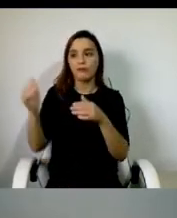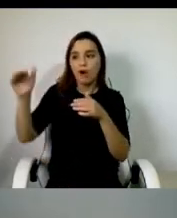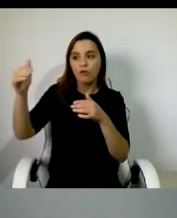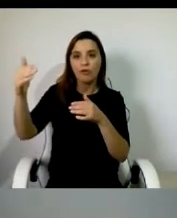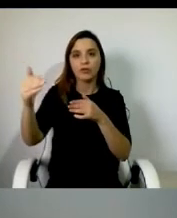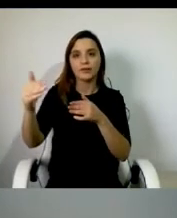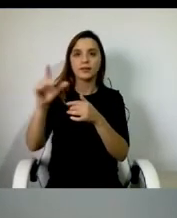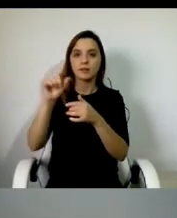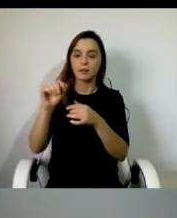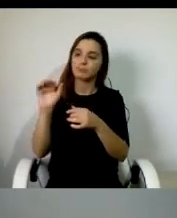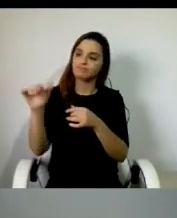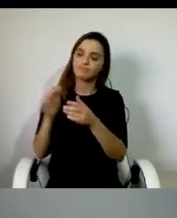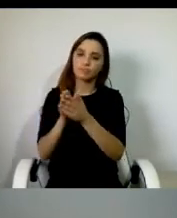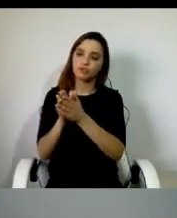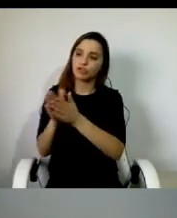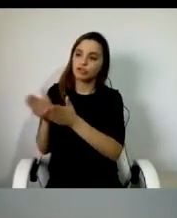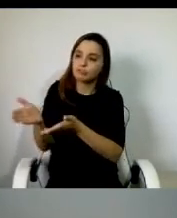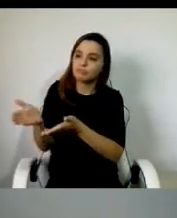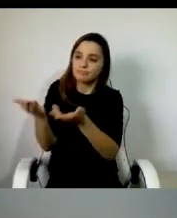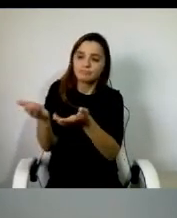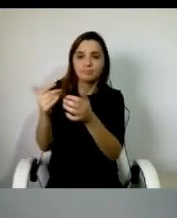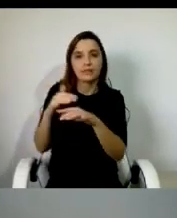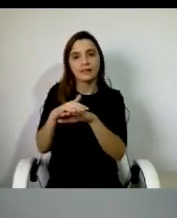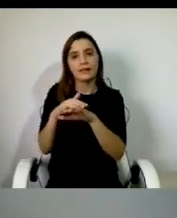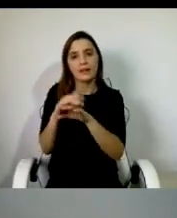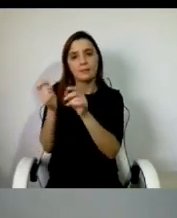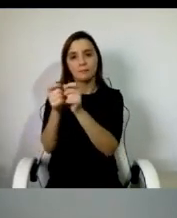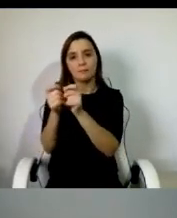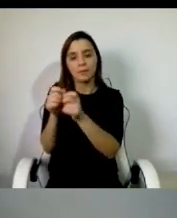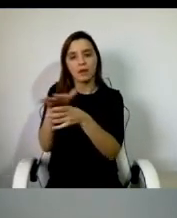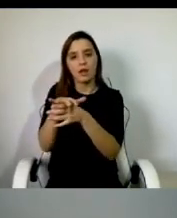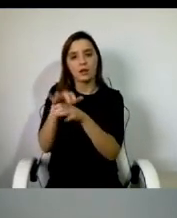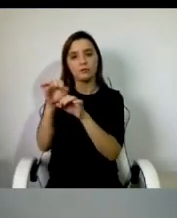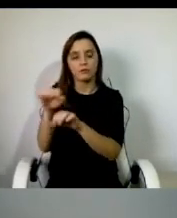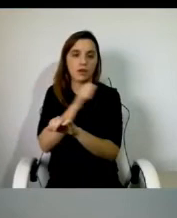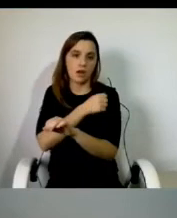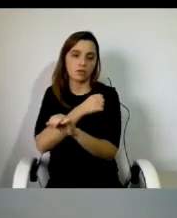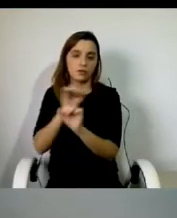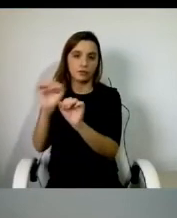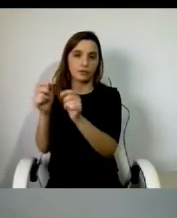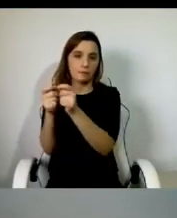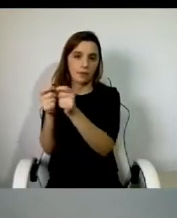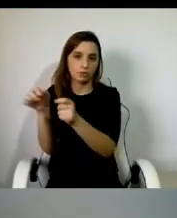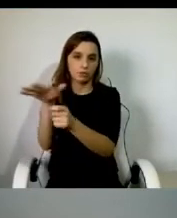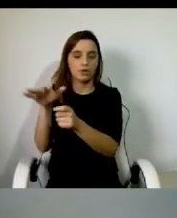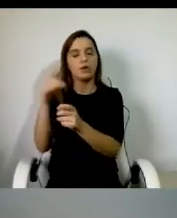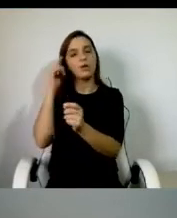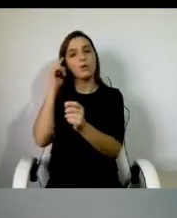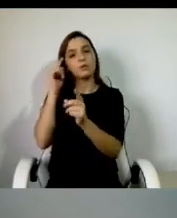de proximidade da sua zona geográfica, sendo que conseguimos incluí-los, aliás,